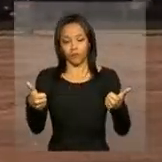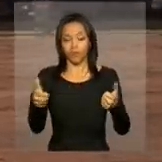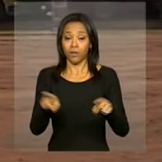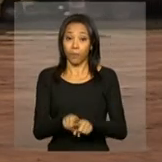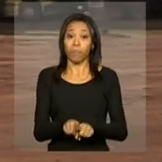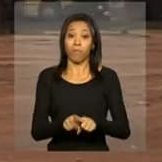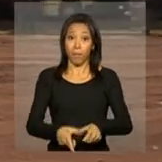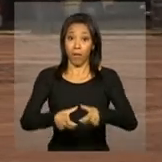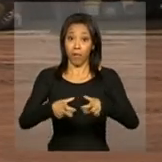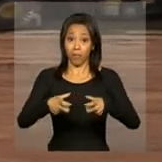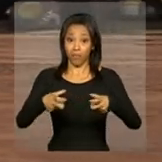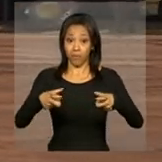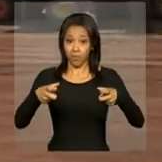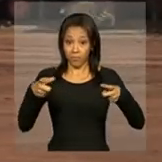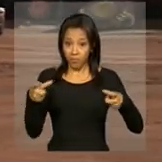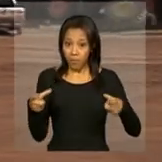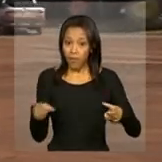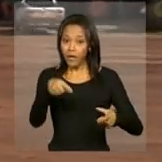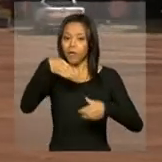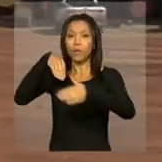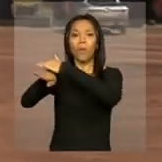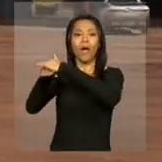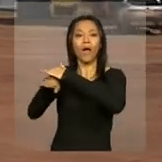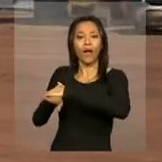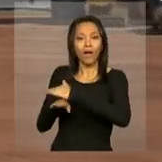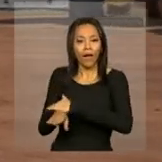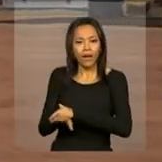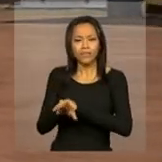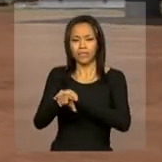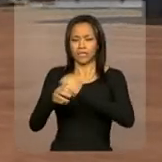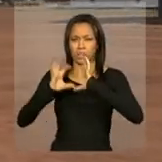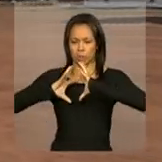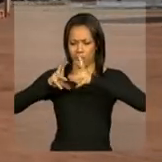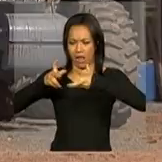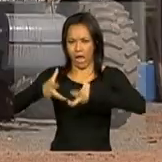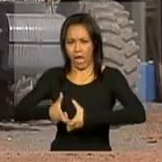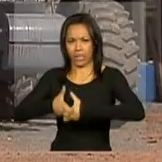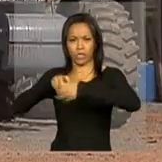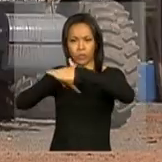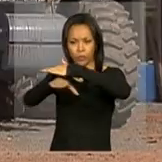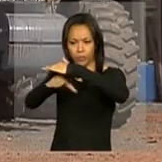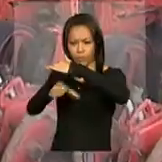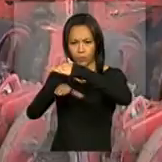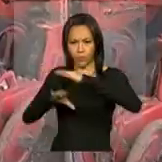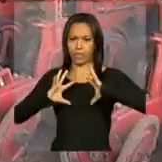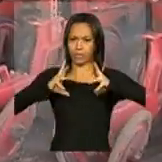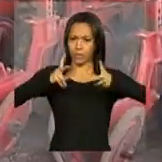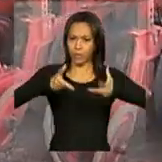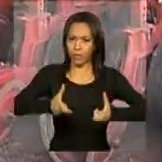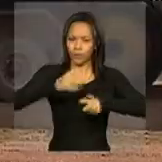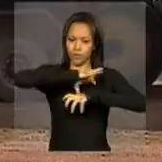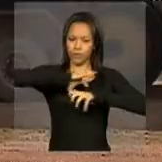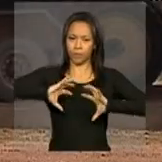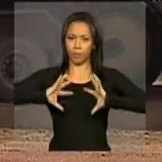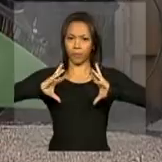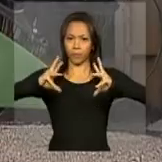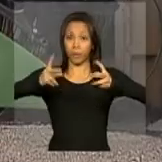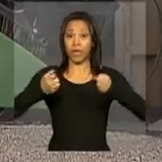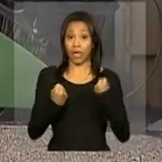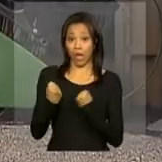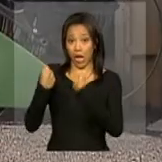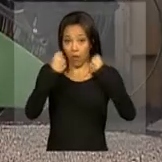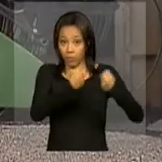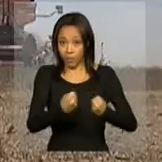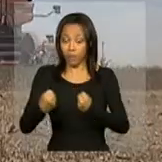a produtividade, Roberto guarda em dois galpões uma frota de máquinas agrícolas. São tratores, plantadeiras, caminhões e